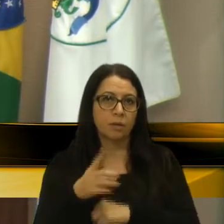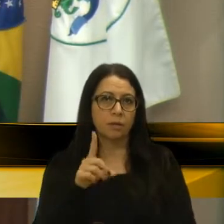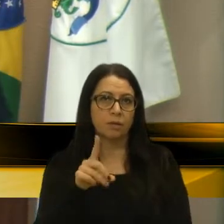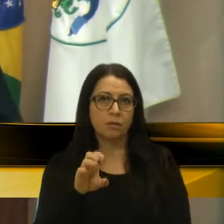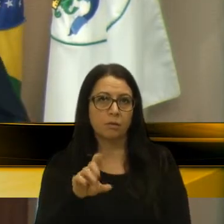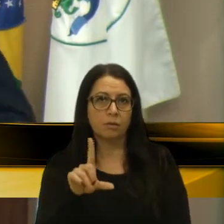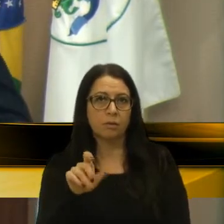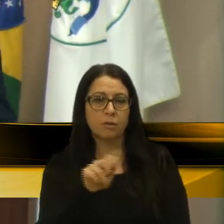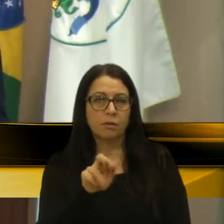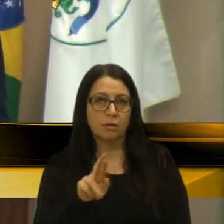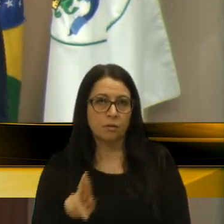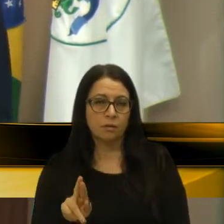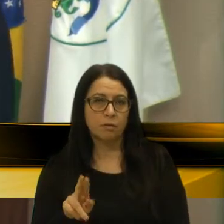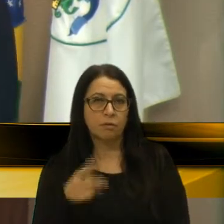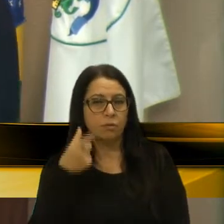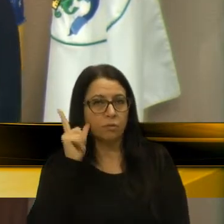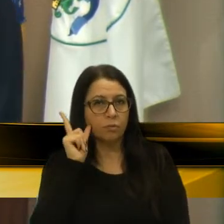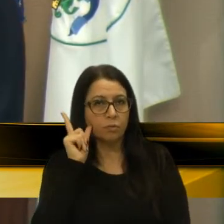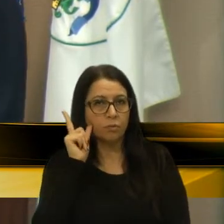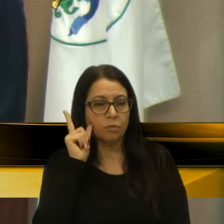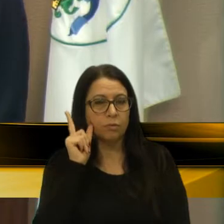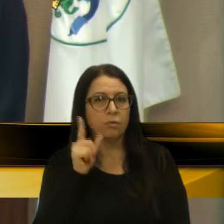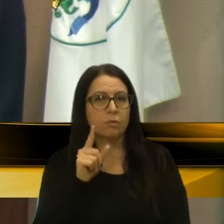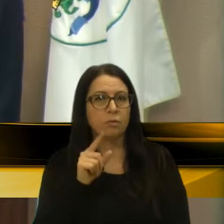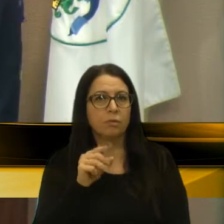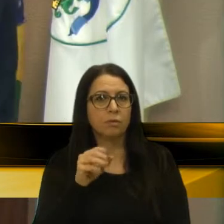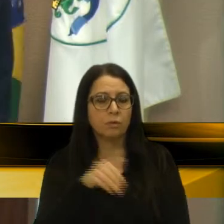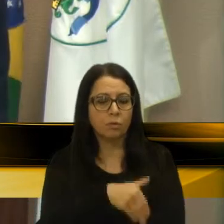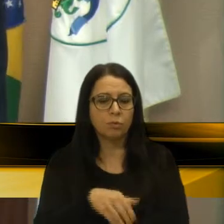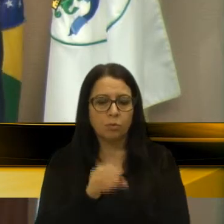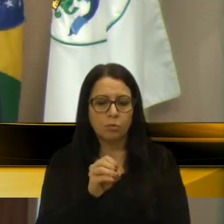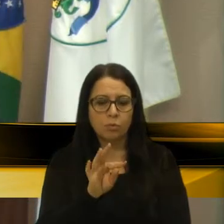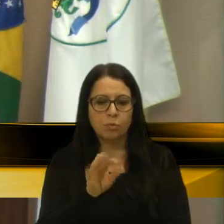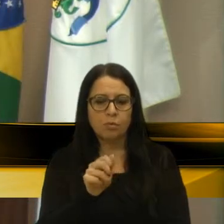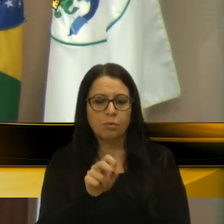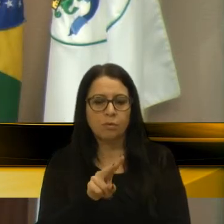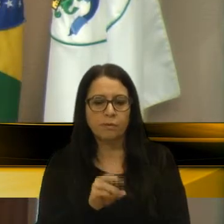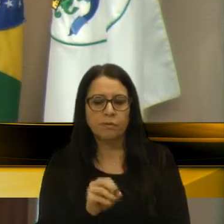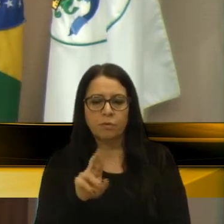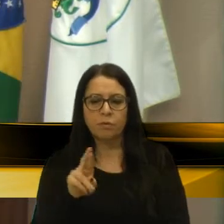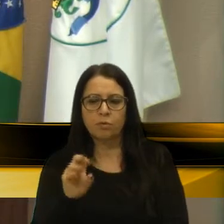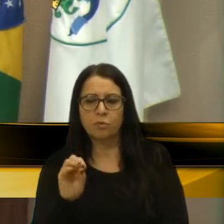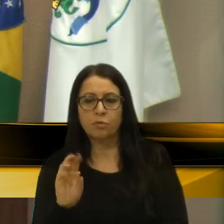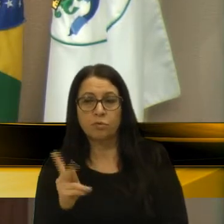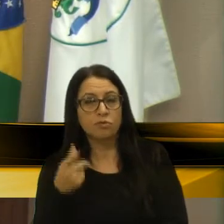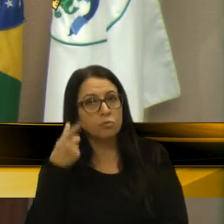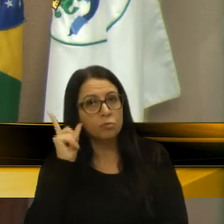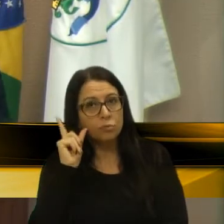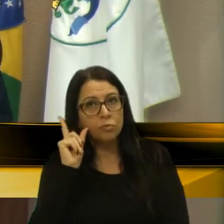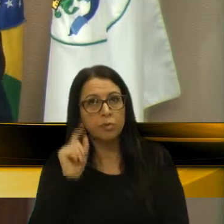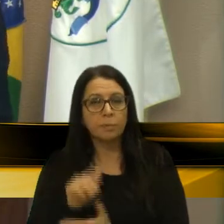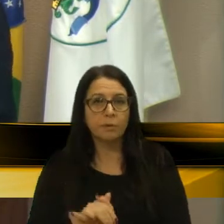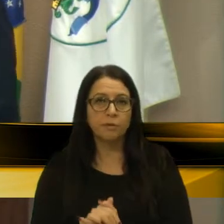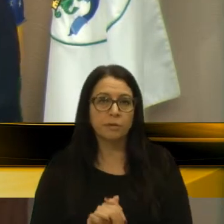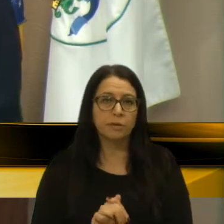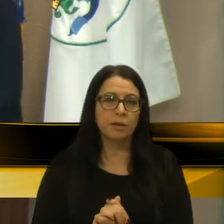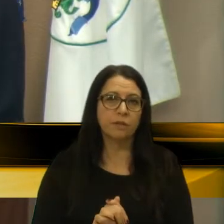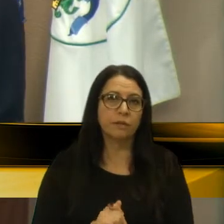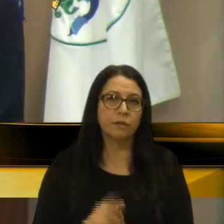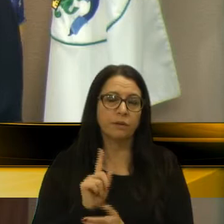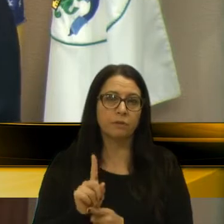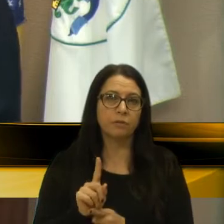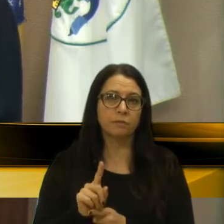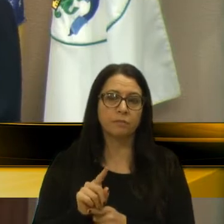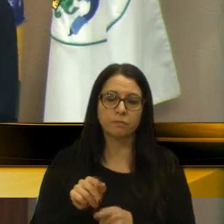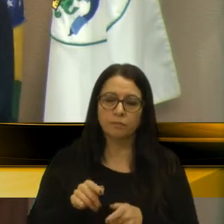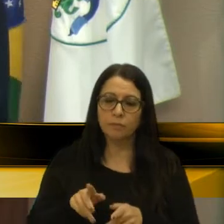na rua Otávio Orocha, bem pertinho para, descendo quem vem da Polícia Rodoviária, pega a perimetral, logo em seguida